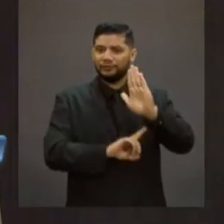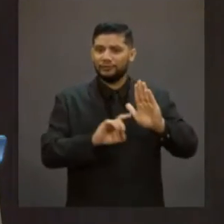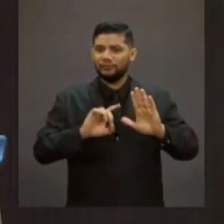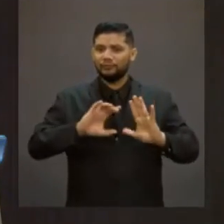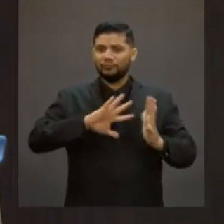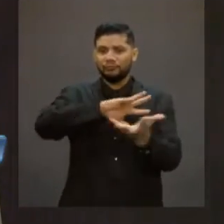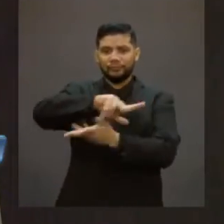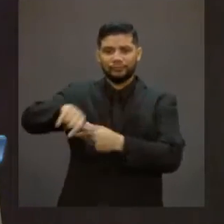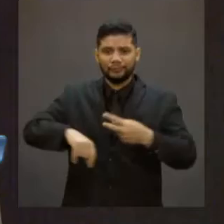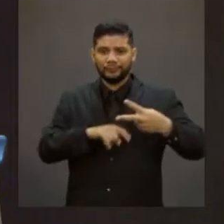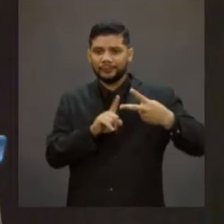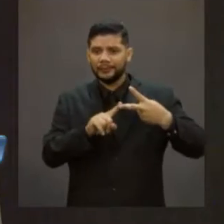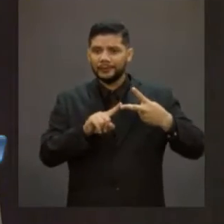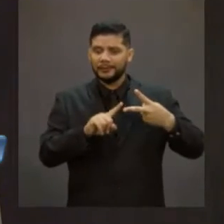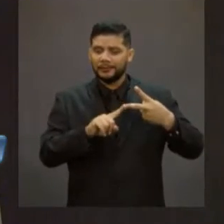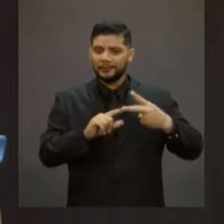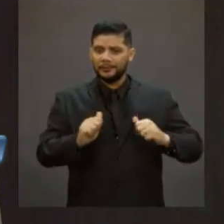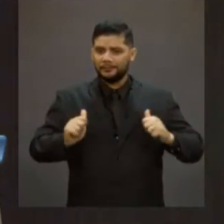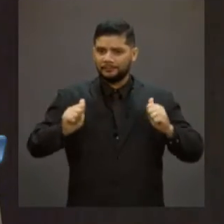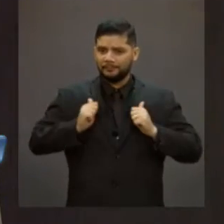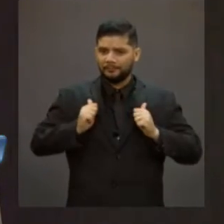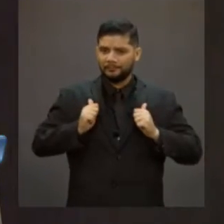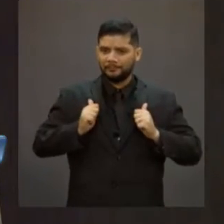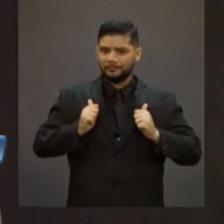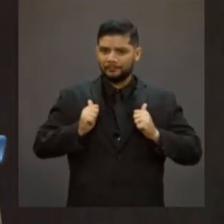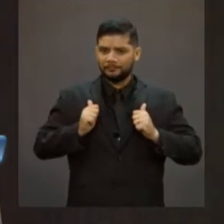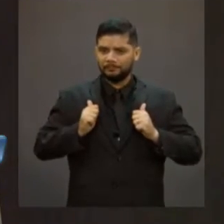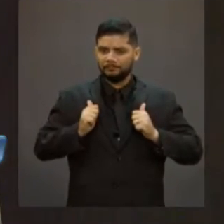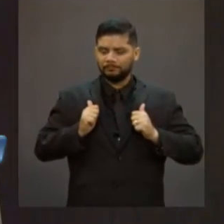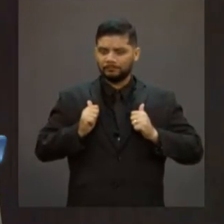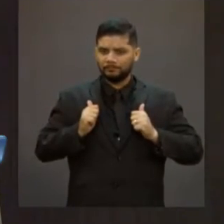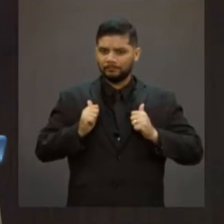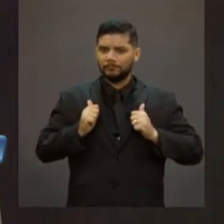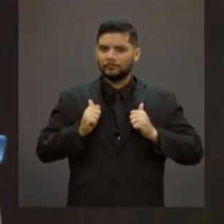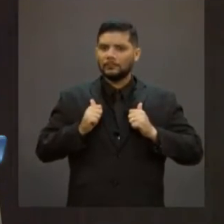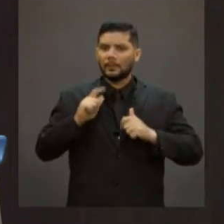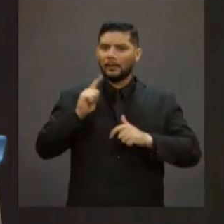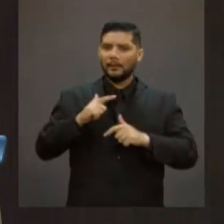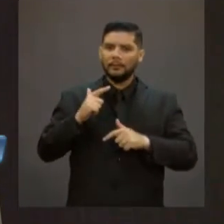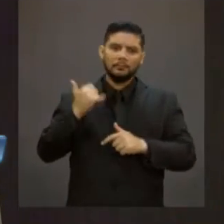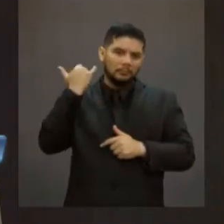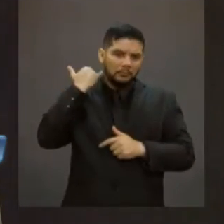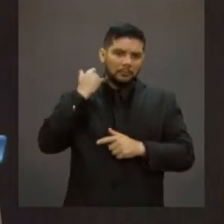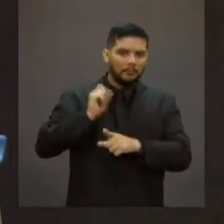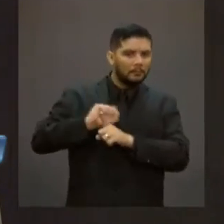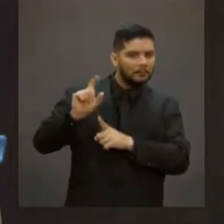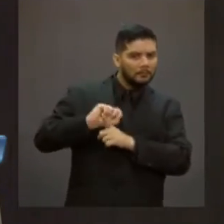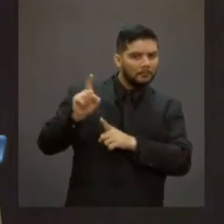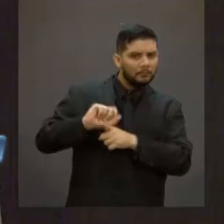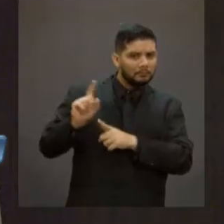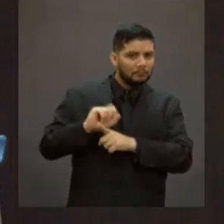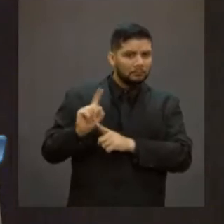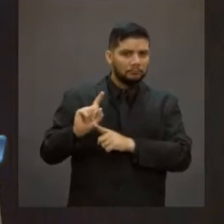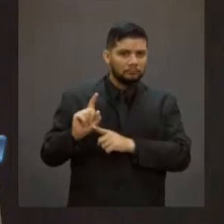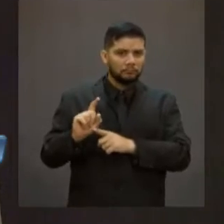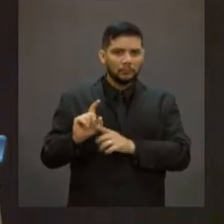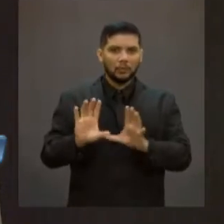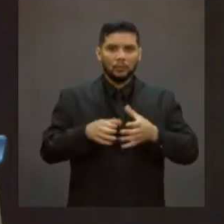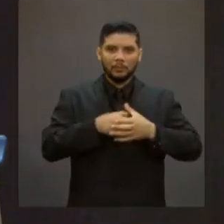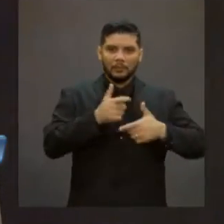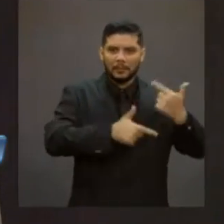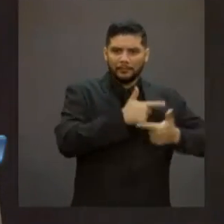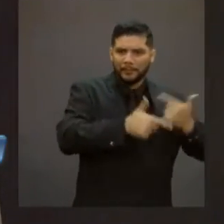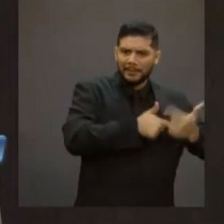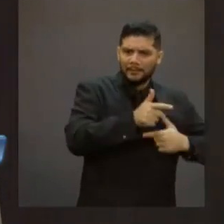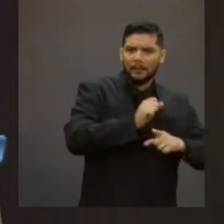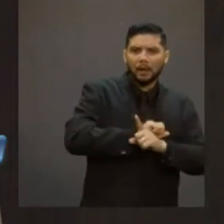a Previdência com bases solidárias e contributivas, portanto, chegando àqueles e àquelas da classe trabalhadora, ou